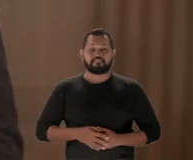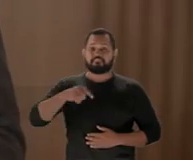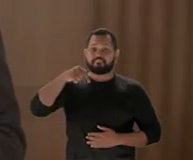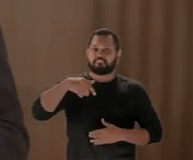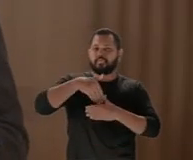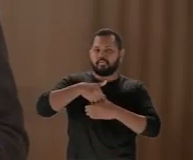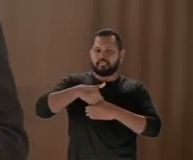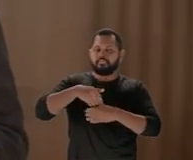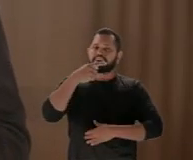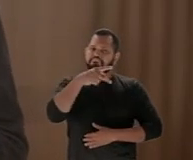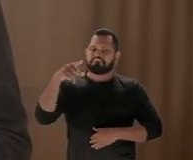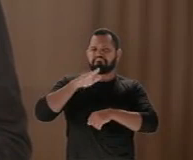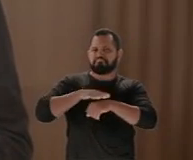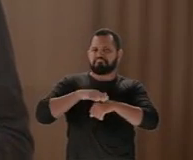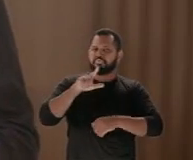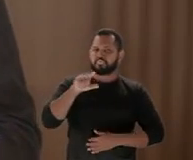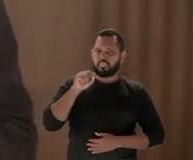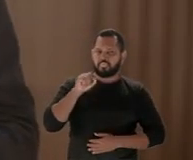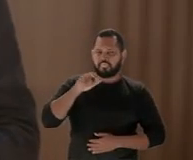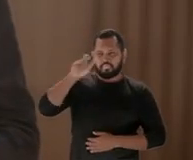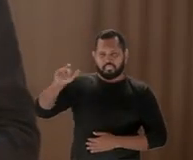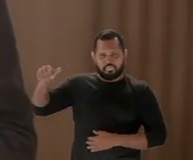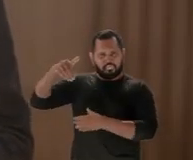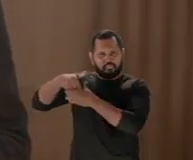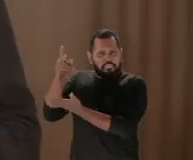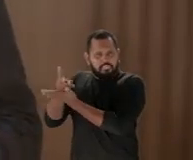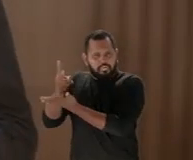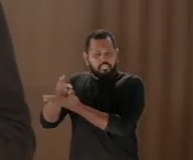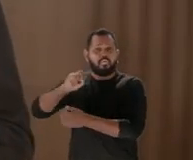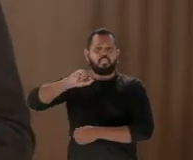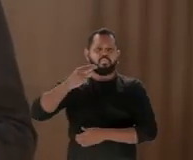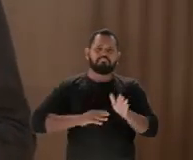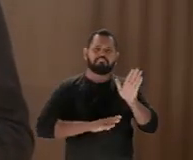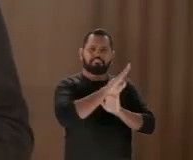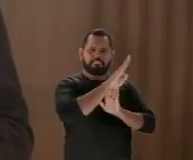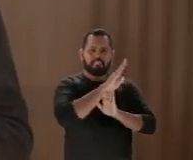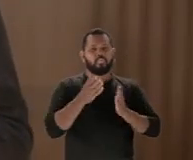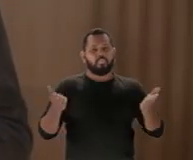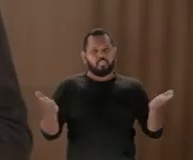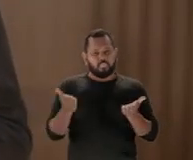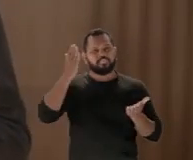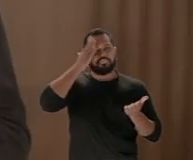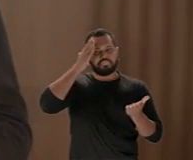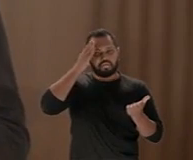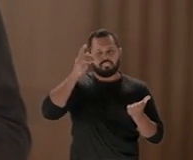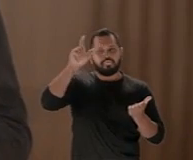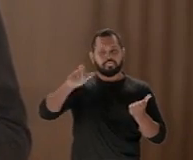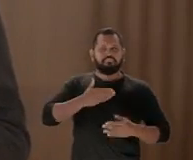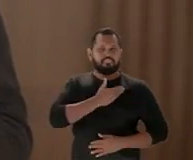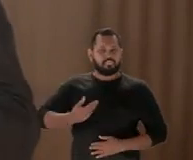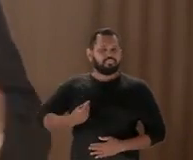Nesta eleição vamos fazer uma escolha, continuar no passado ou avançar. Hoje somos vítimas da